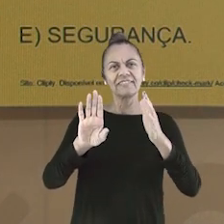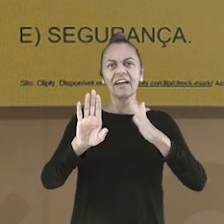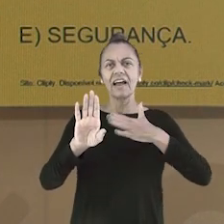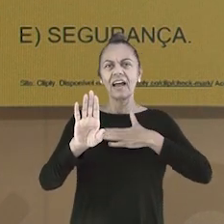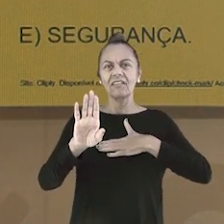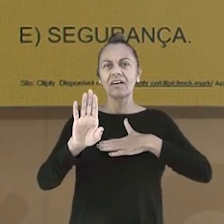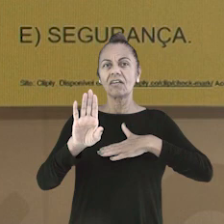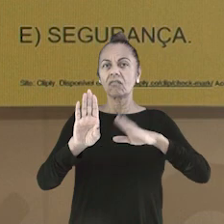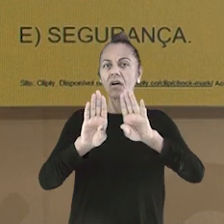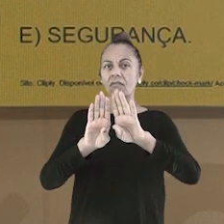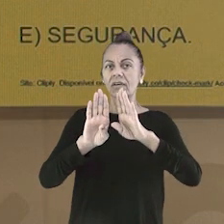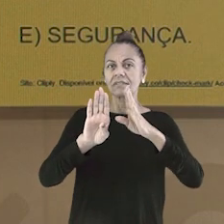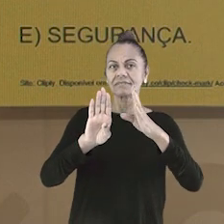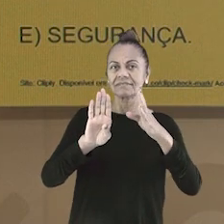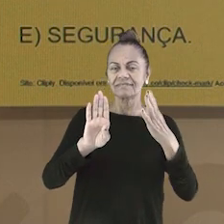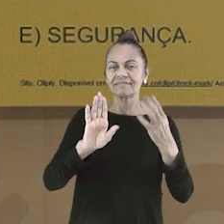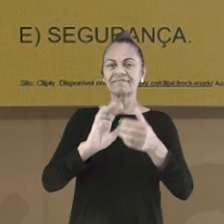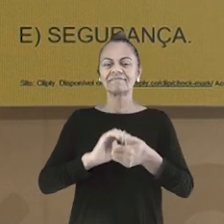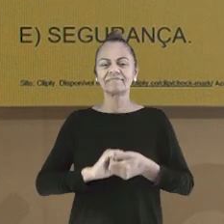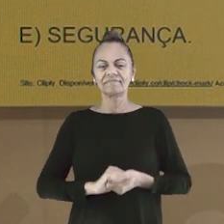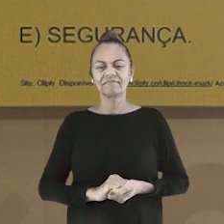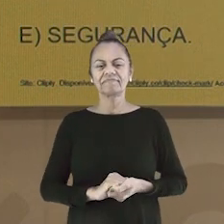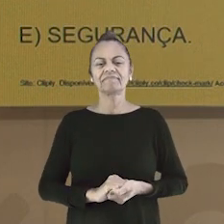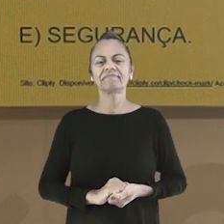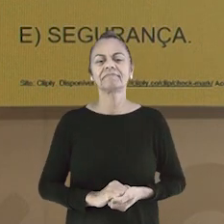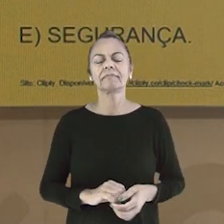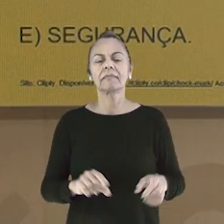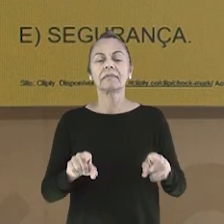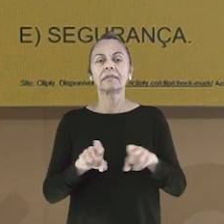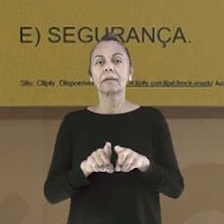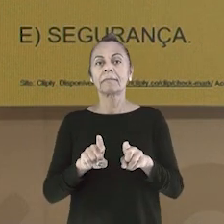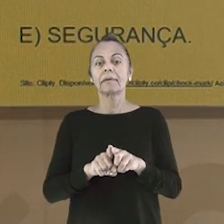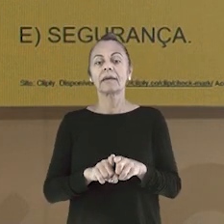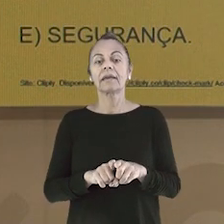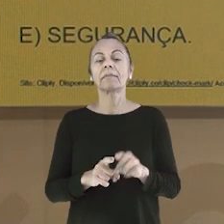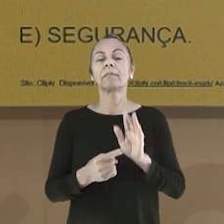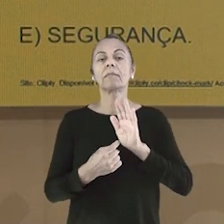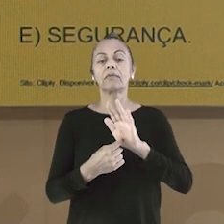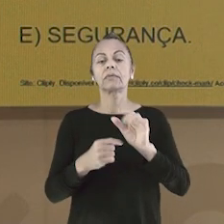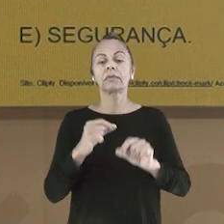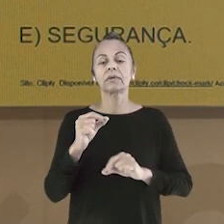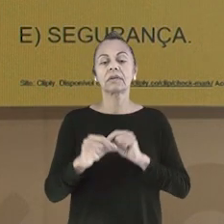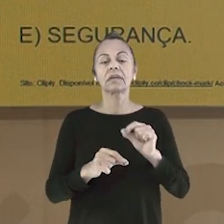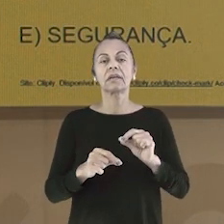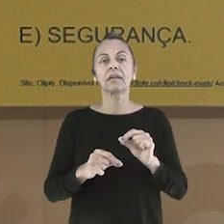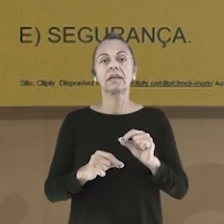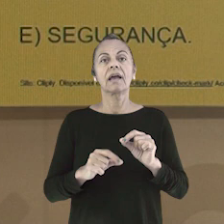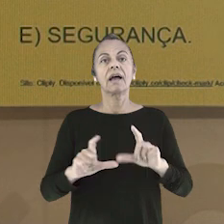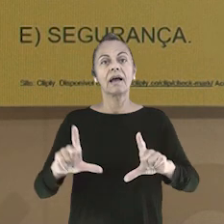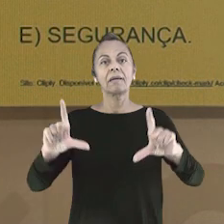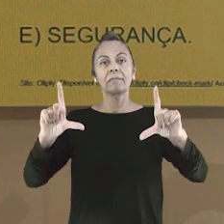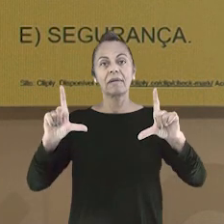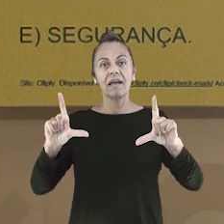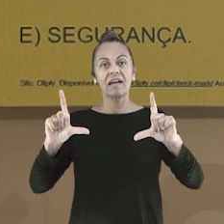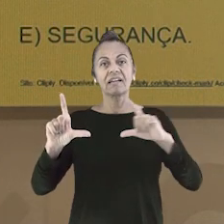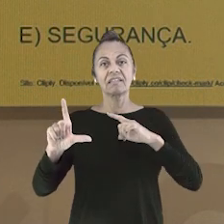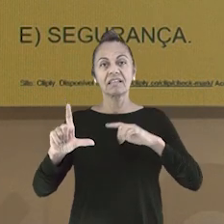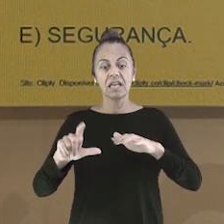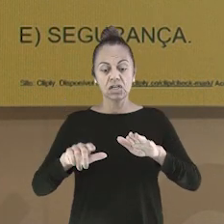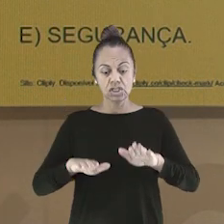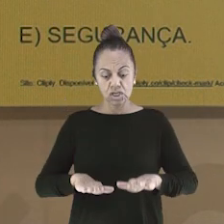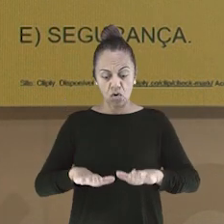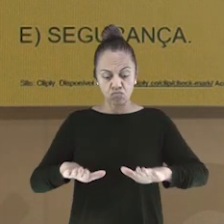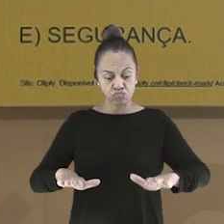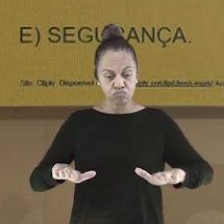coisa. Ele tem uma atenção na frente, logo no início. Também temos, por exemplo, a placa do piso molhado que a gente